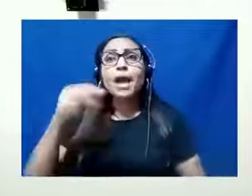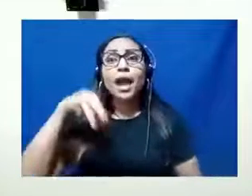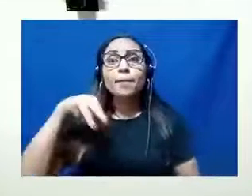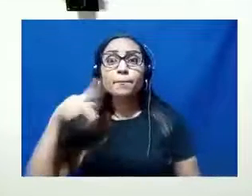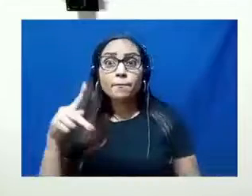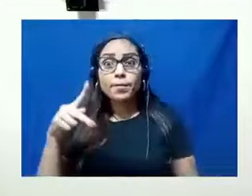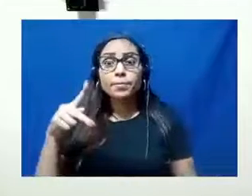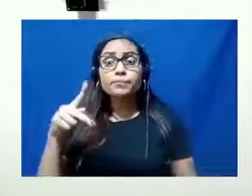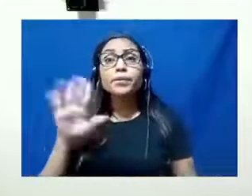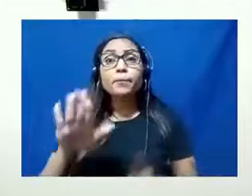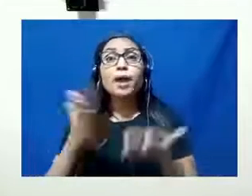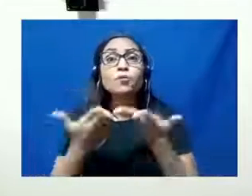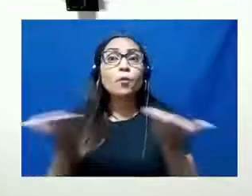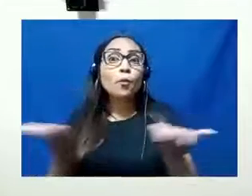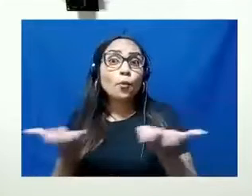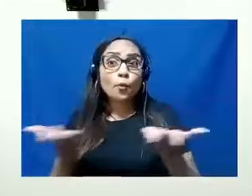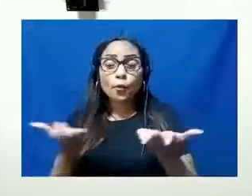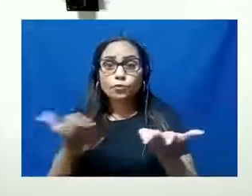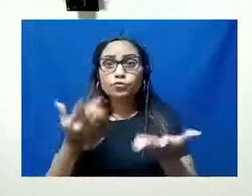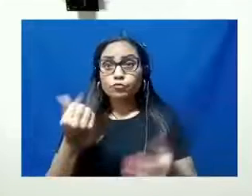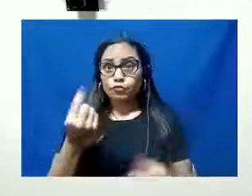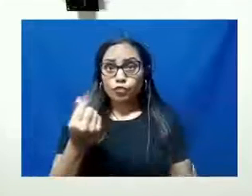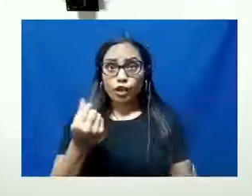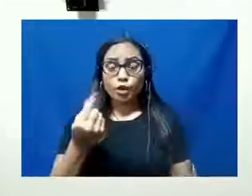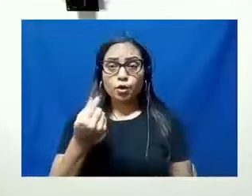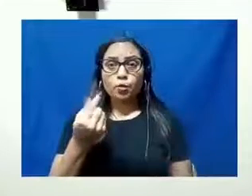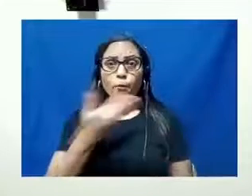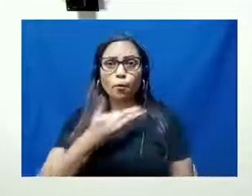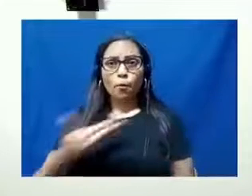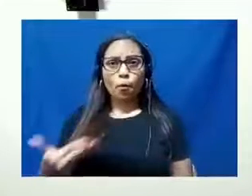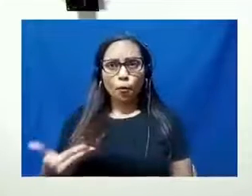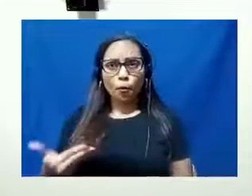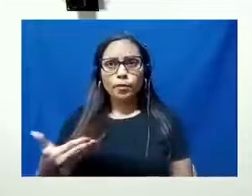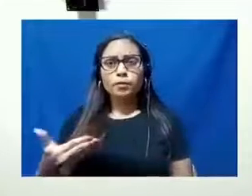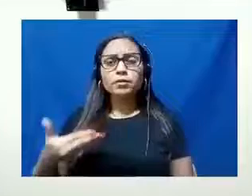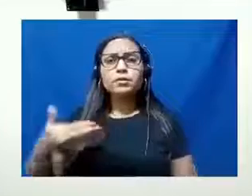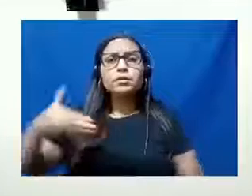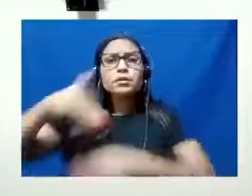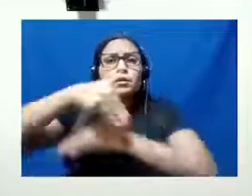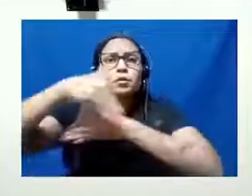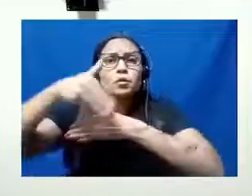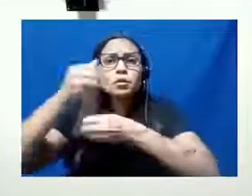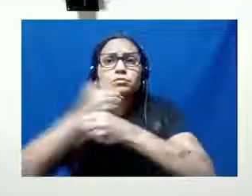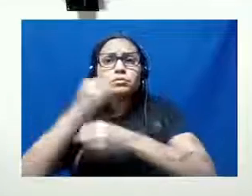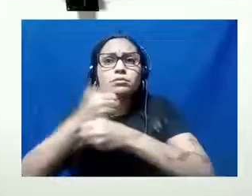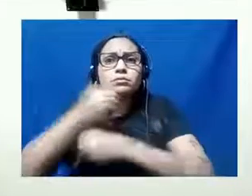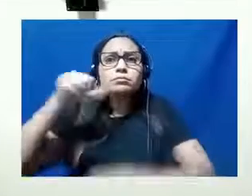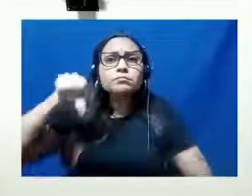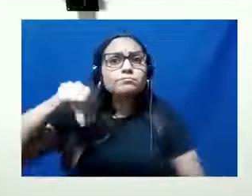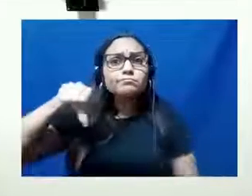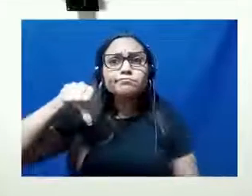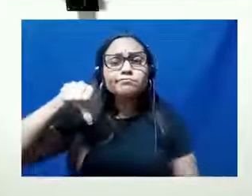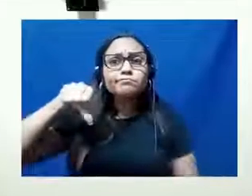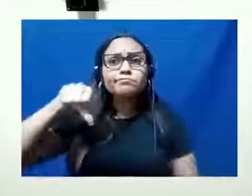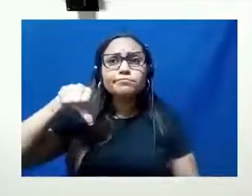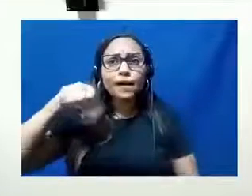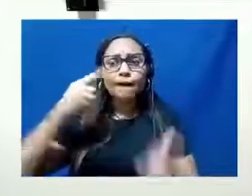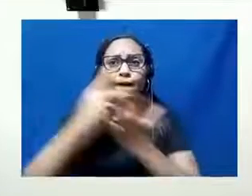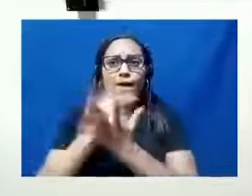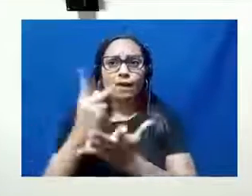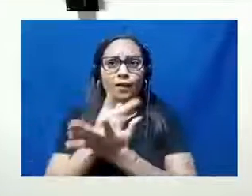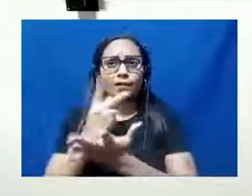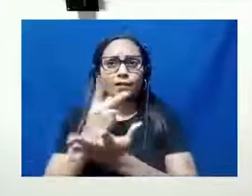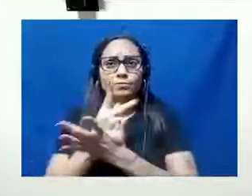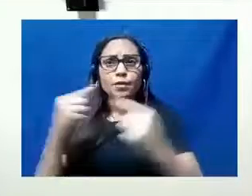hoje estamos empregando um dinheiro público e fazendo uma calçada irregular, que é a calçada do Saveiro. Estava fazendo lá uma